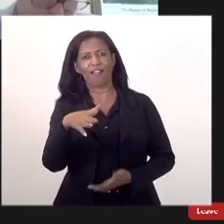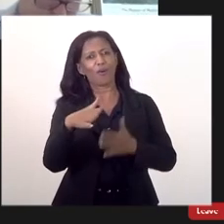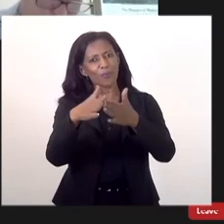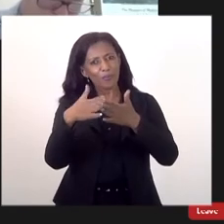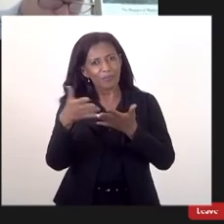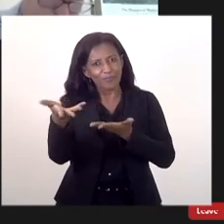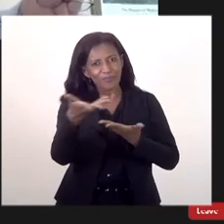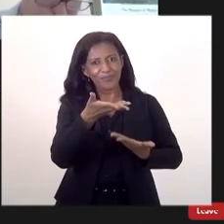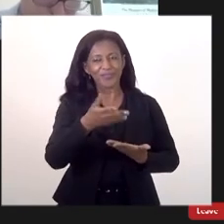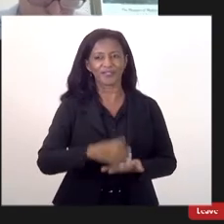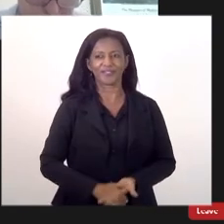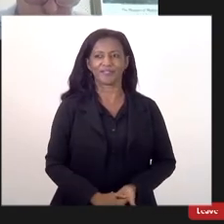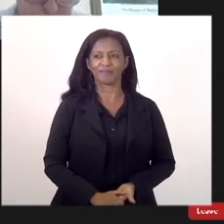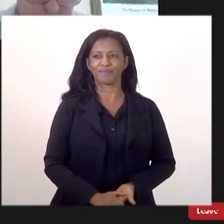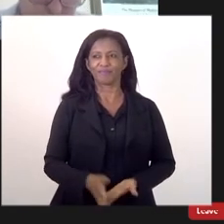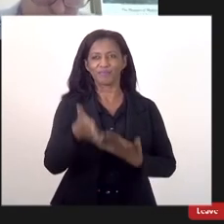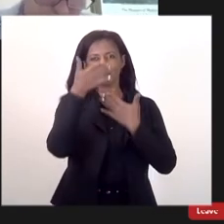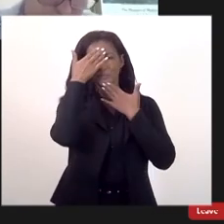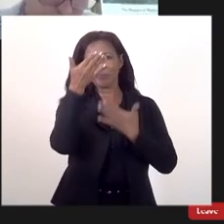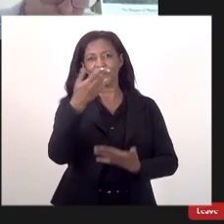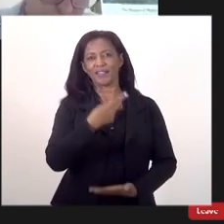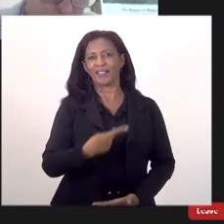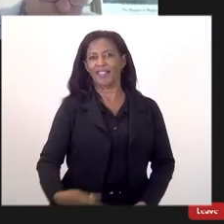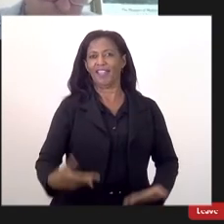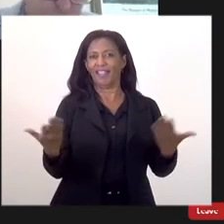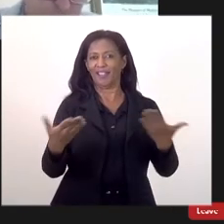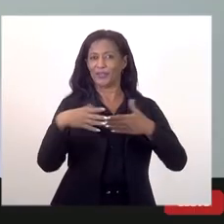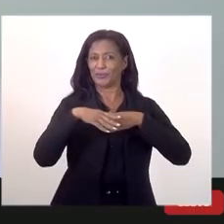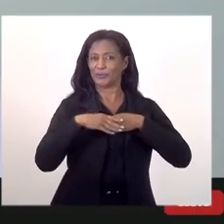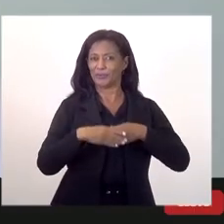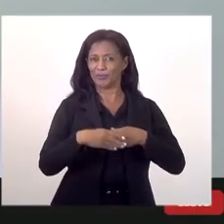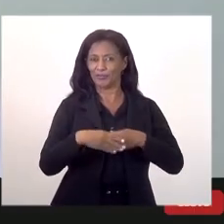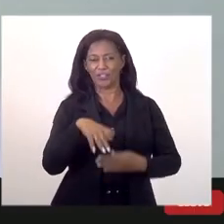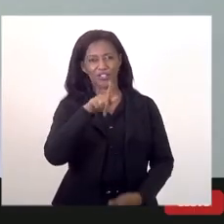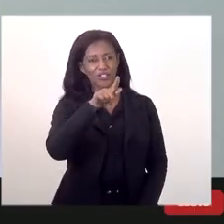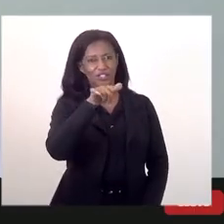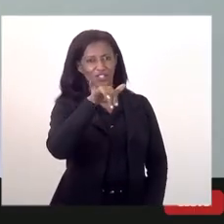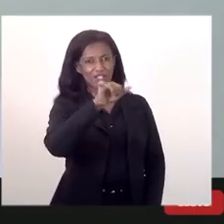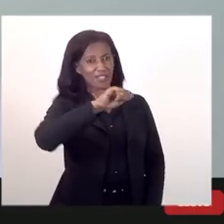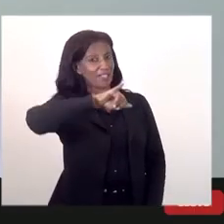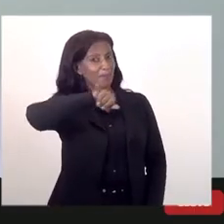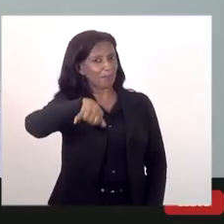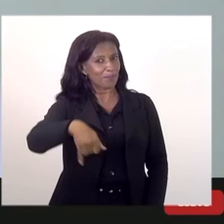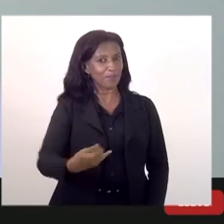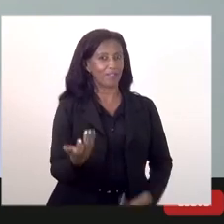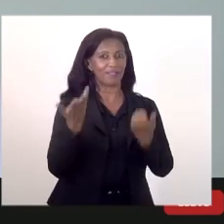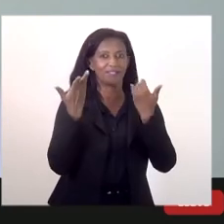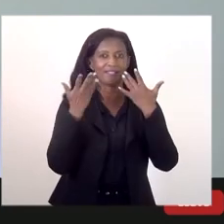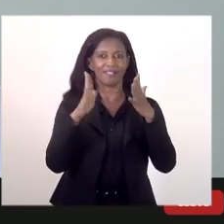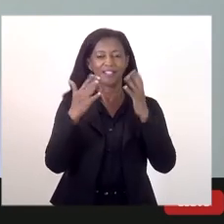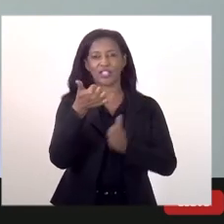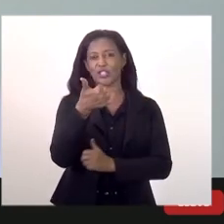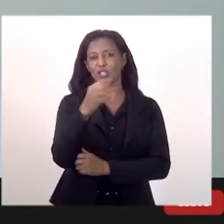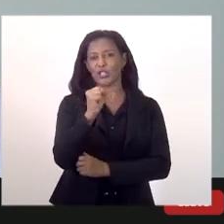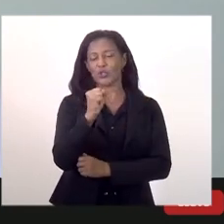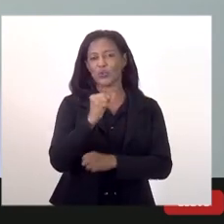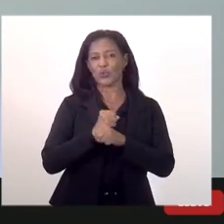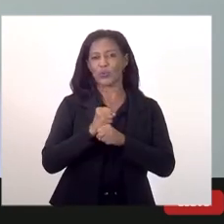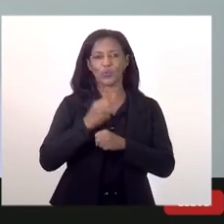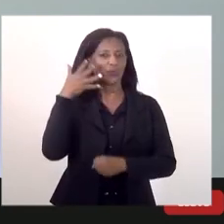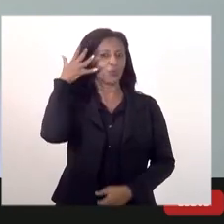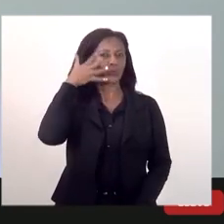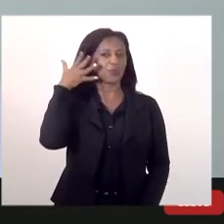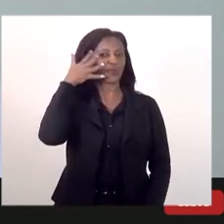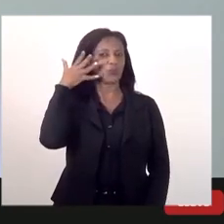obrigado presidente então cumprimento cumprimento a Geisa e aproveito para parabenizar os 18 anos do fórum